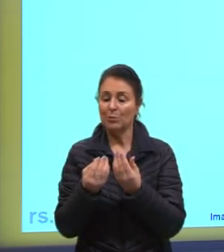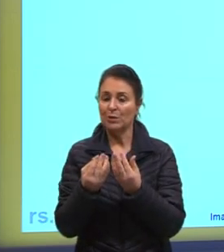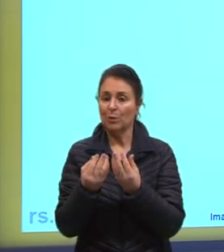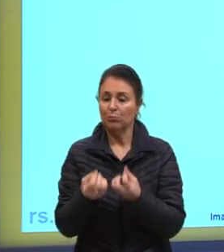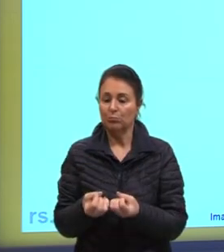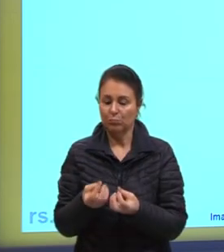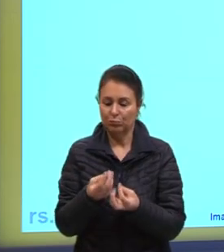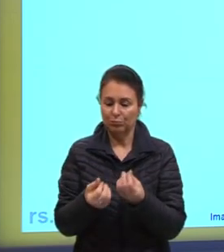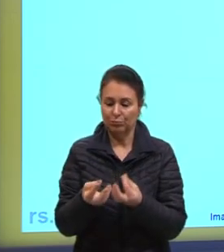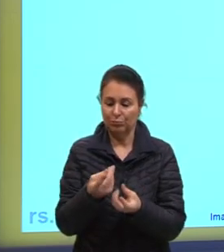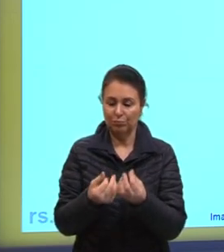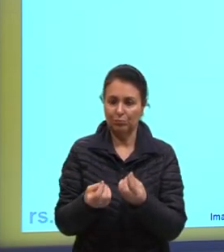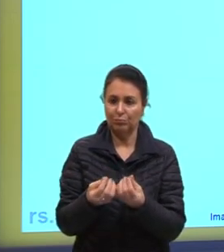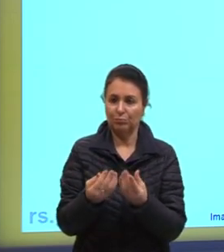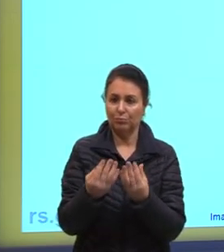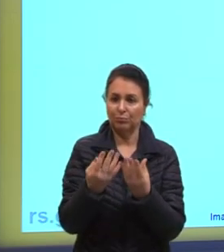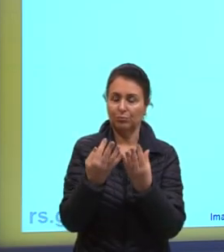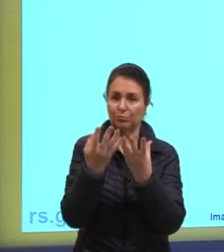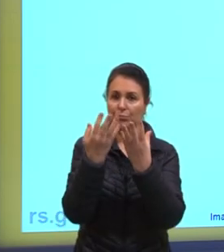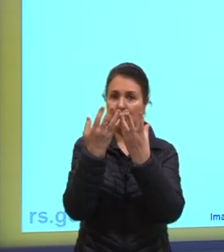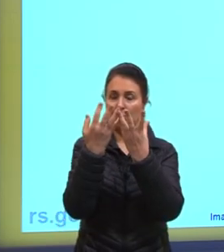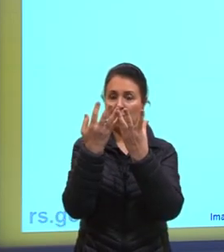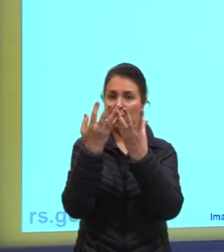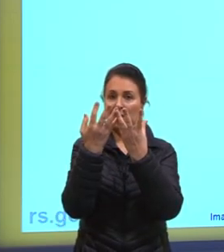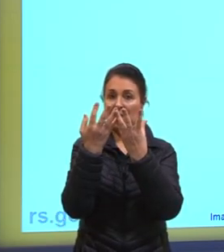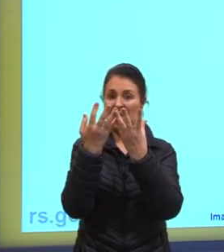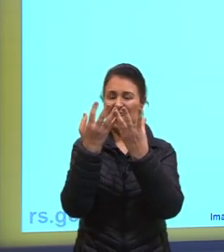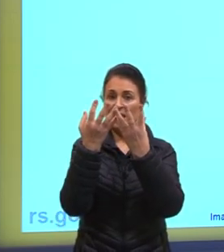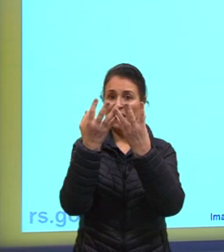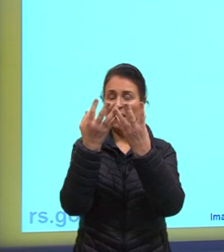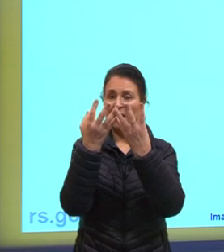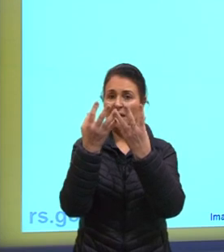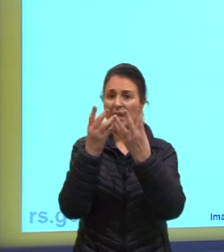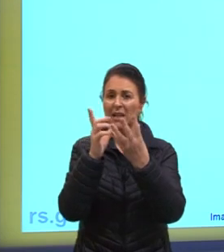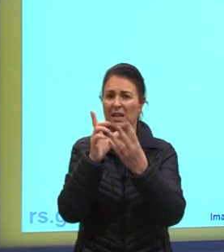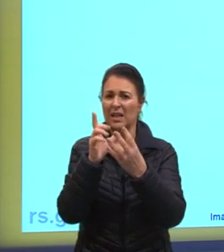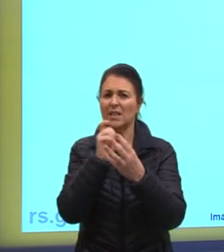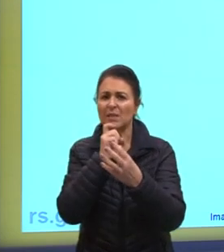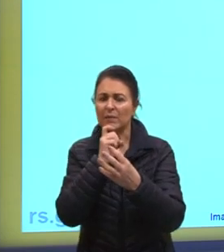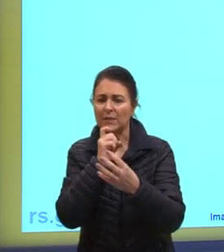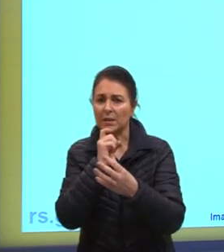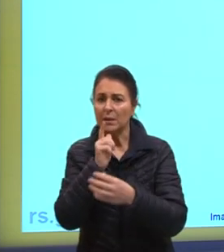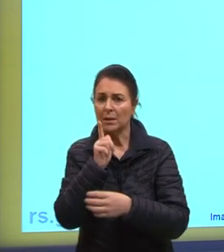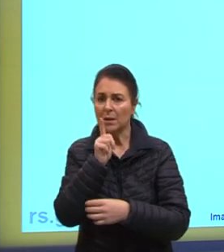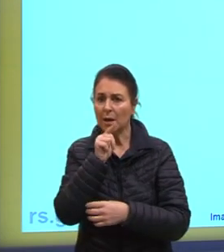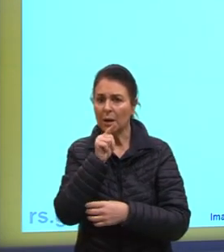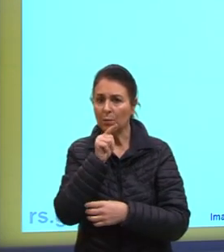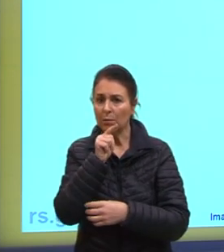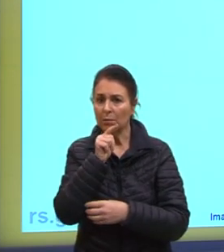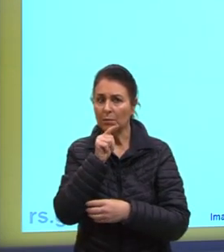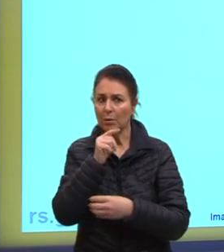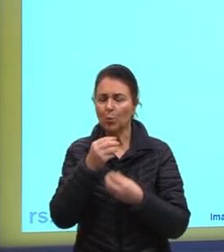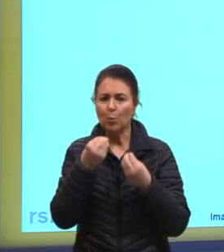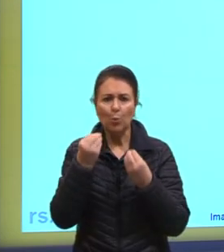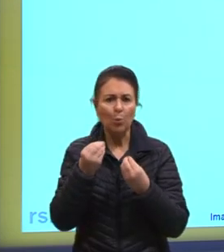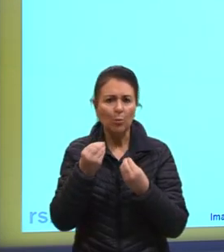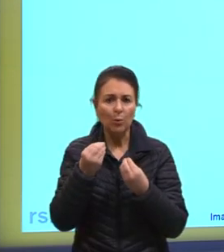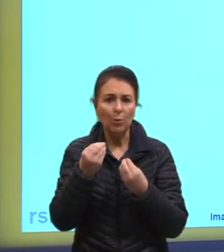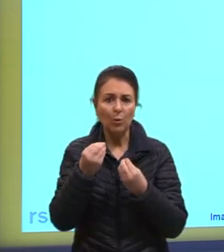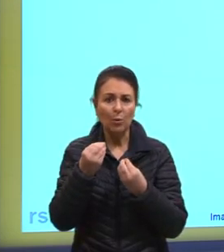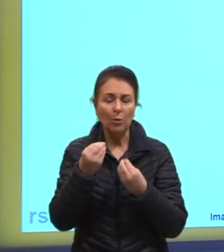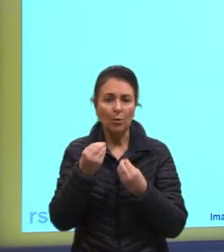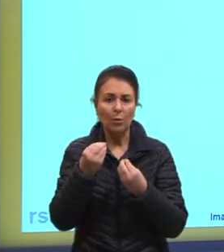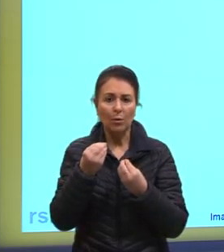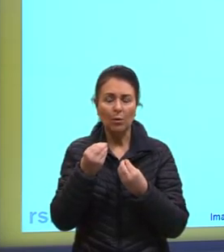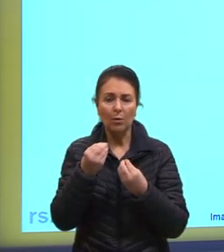específico da ebulição, ele resfria a água. Mas como assim resfria, né? Vamos entender um pouquinho